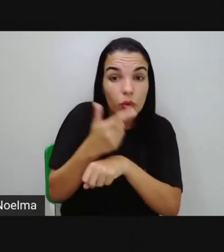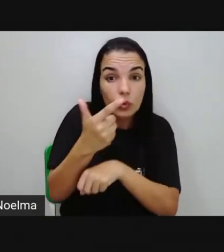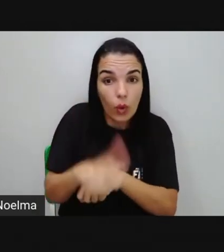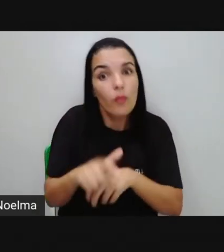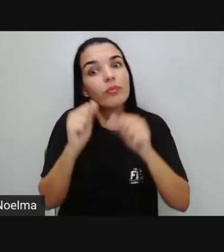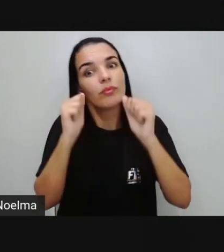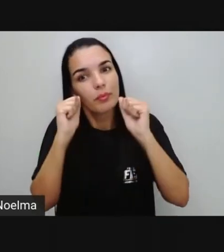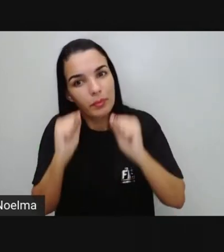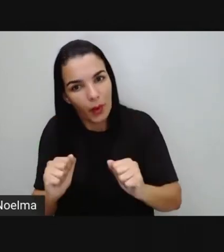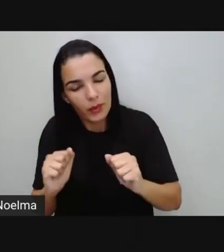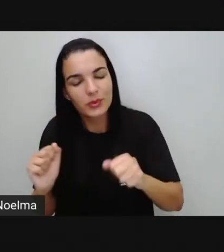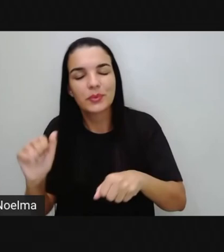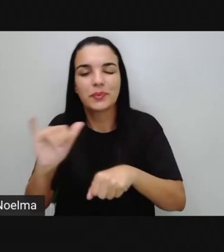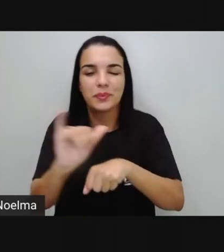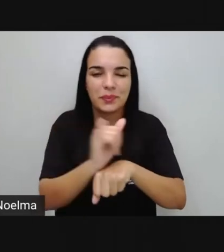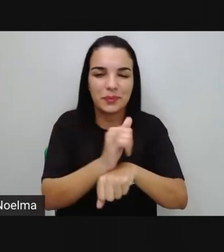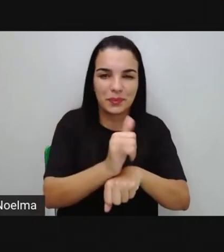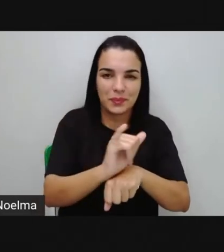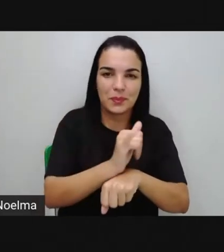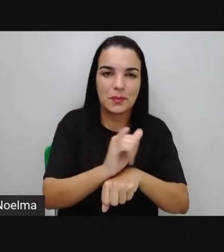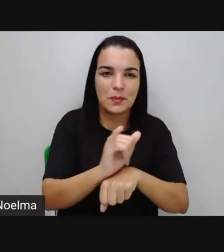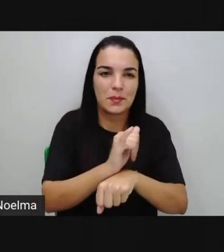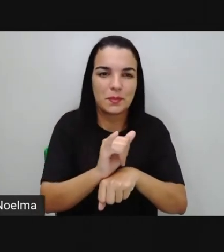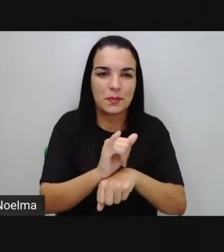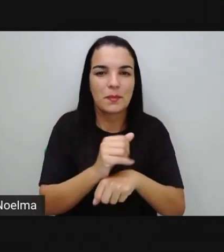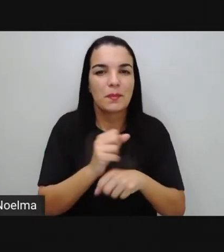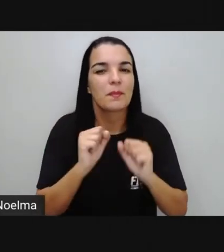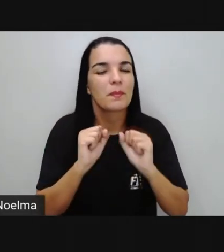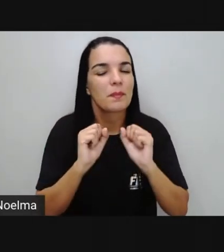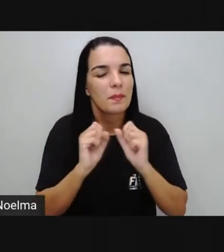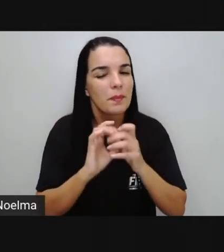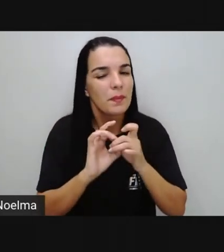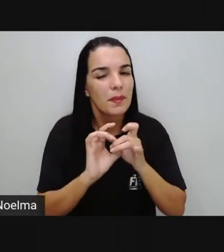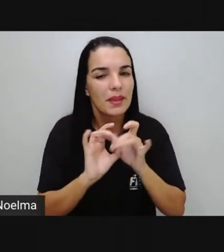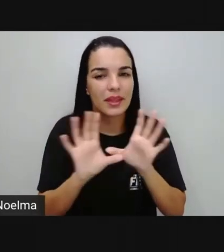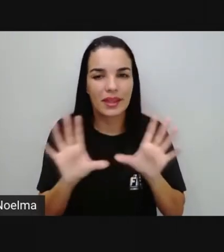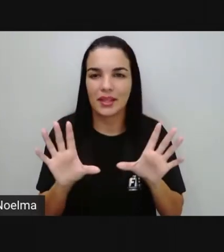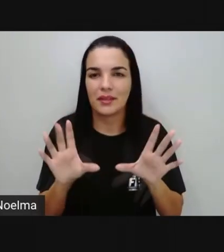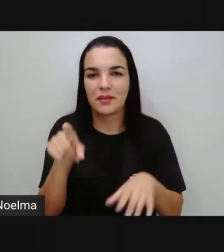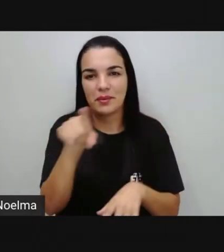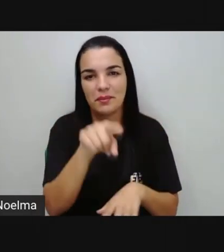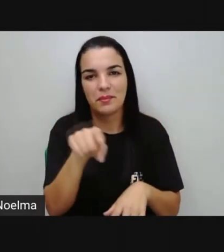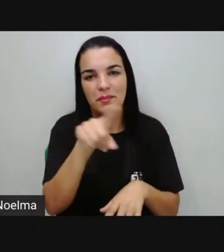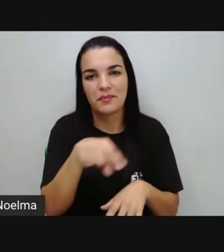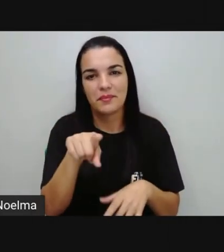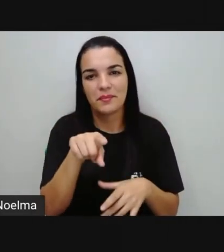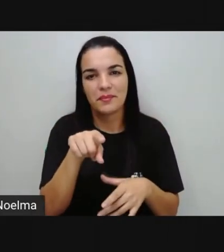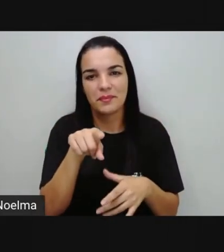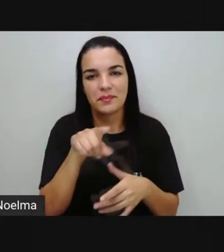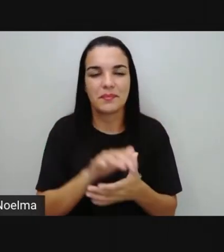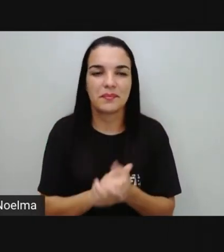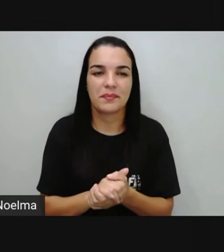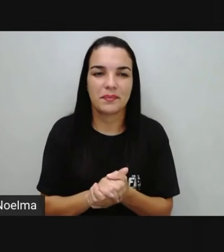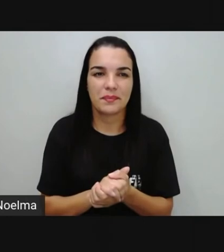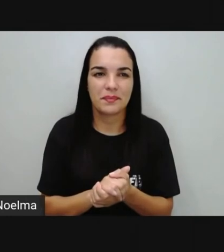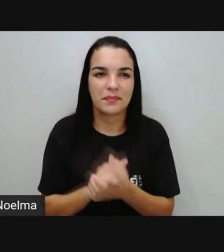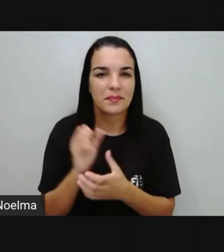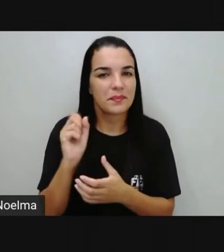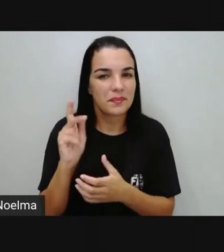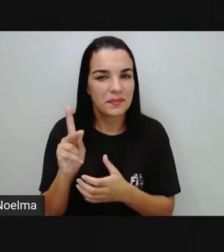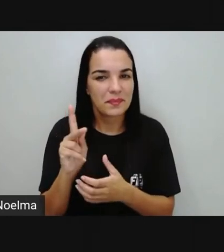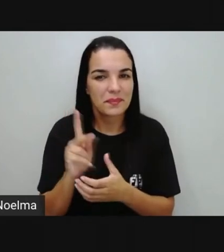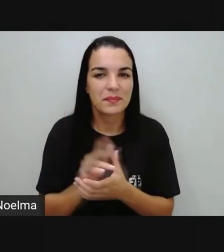vai lá no canal e assista essas aulas que estão lá disponíveis para você, certo?